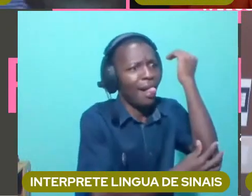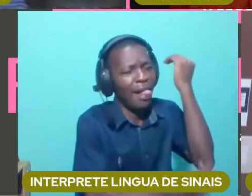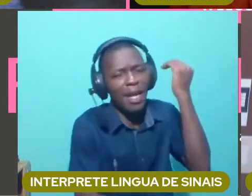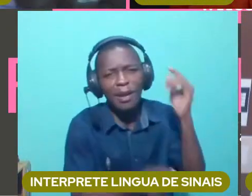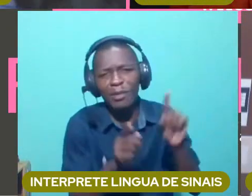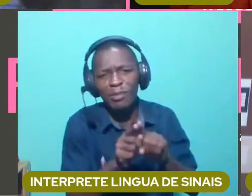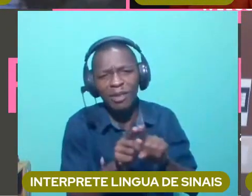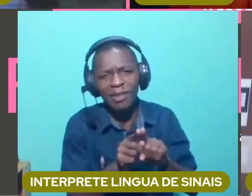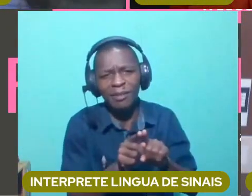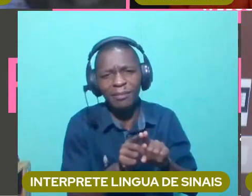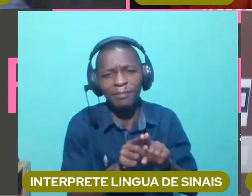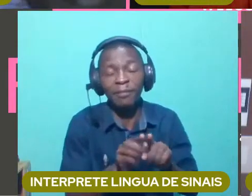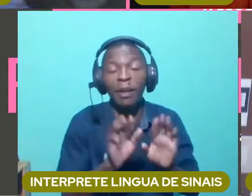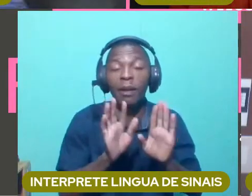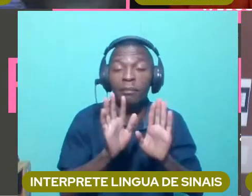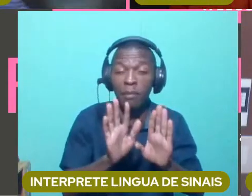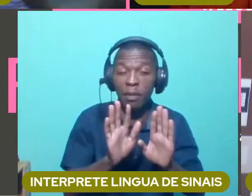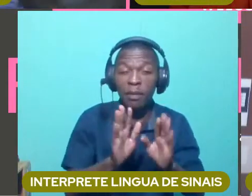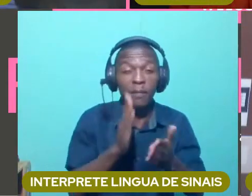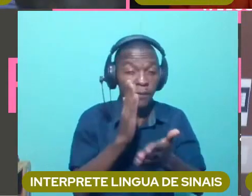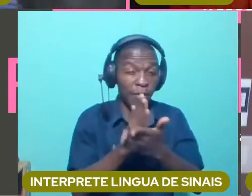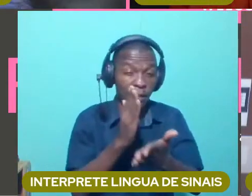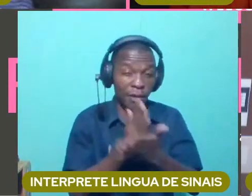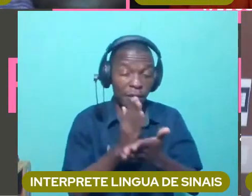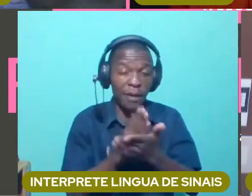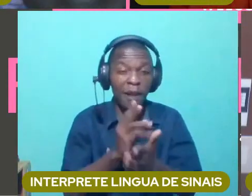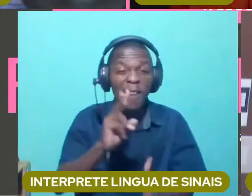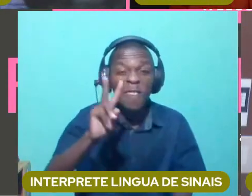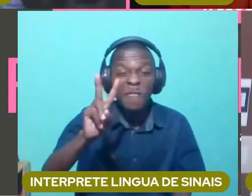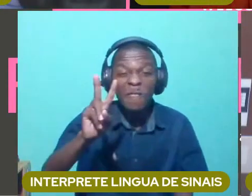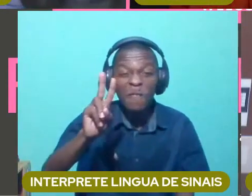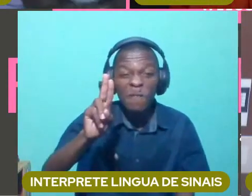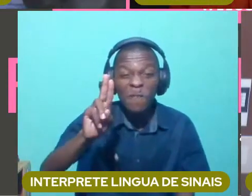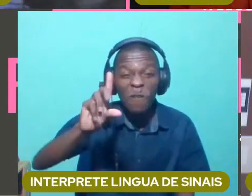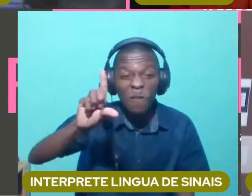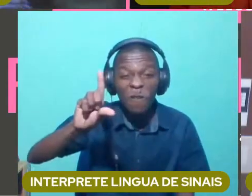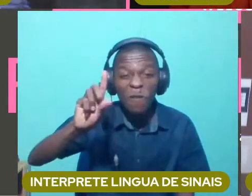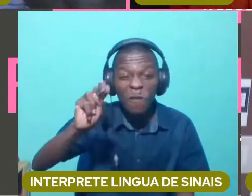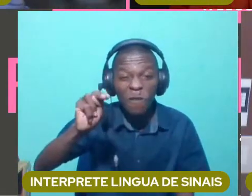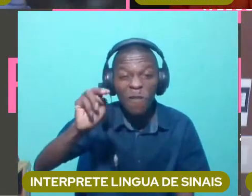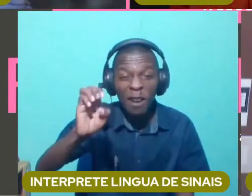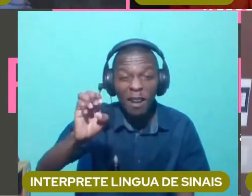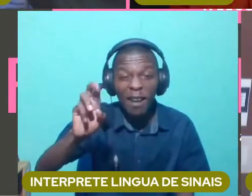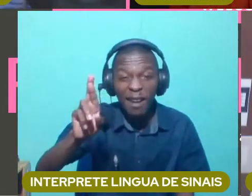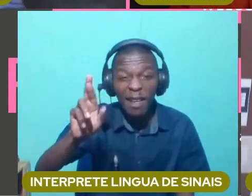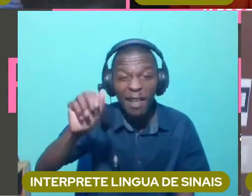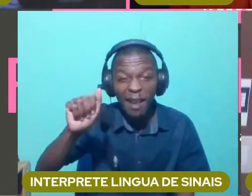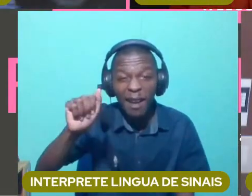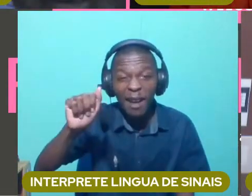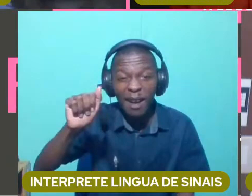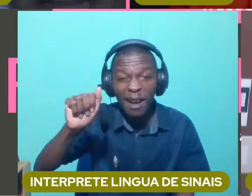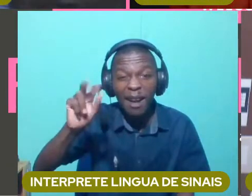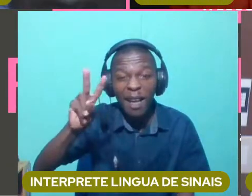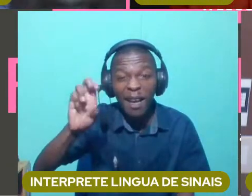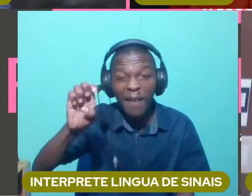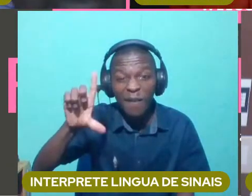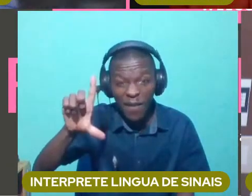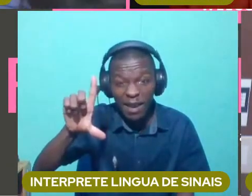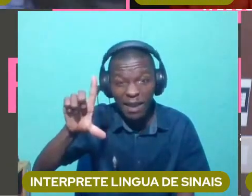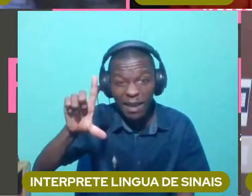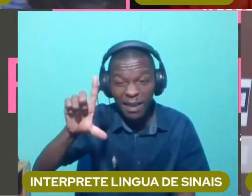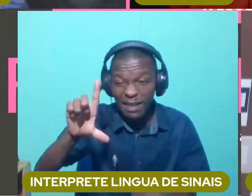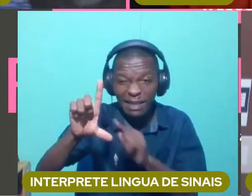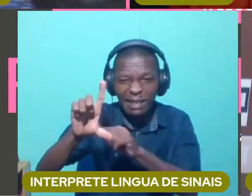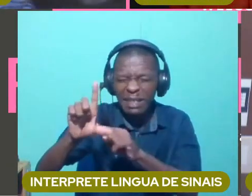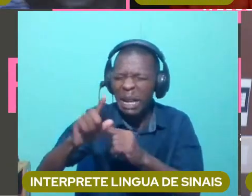e dentro das pessoas com deficiência, nós temos as nossas limitações que nos impedem de concorrer em pé de igualdade.